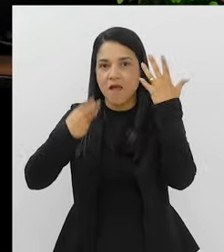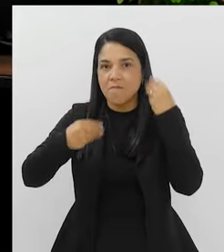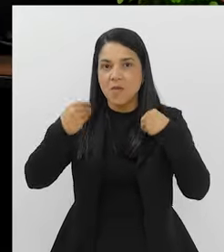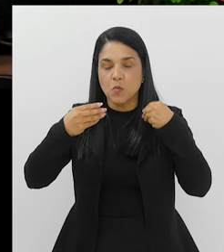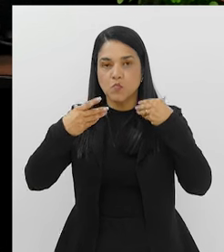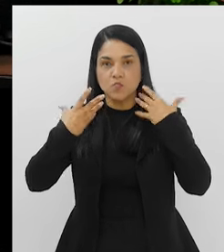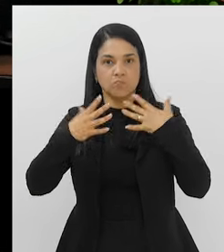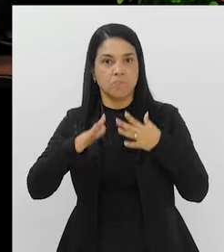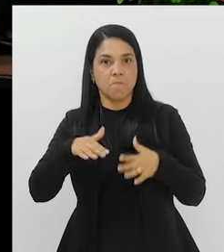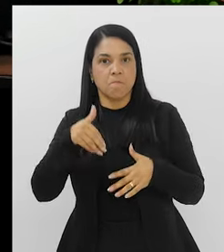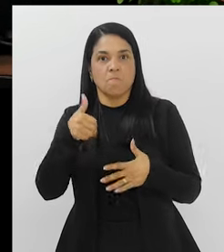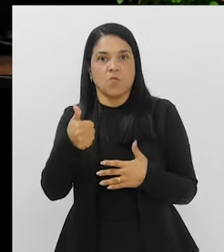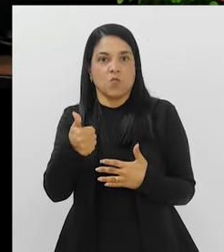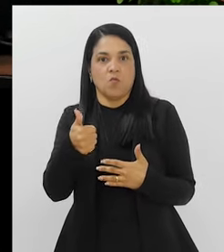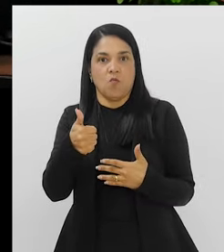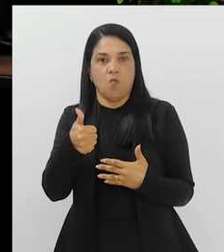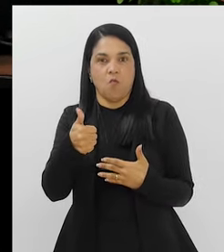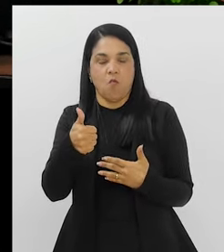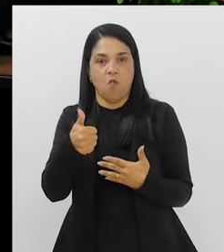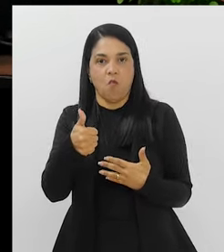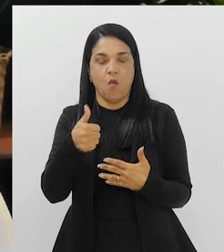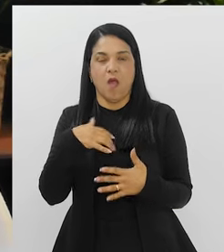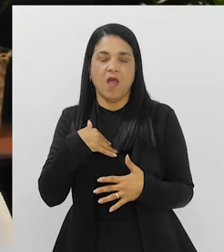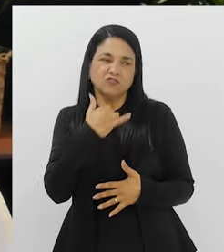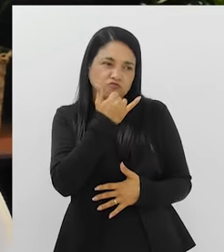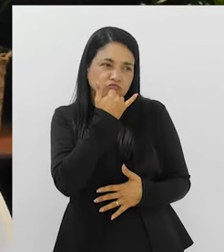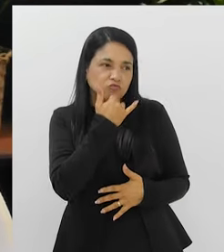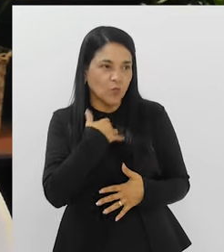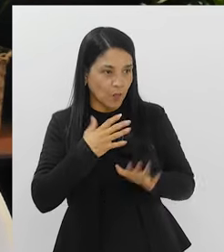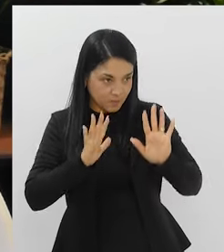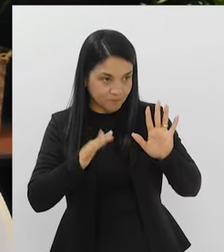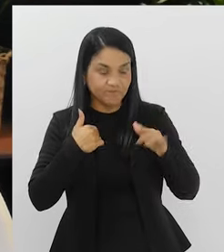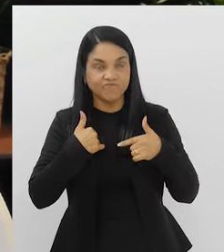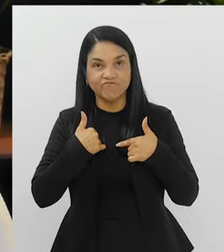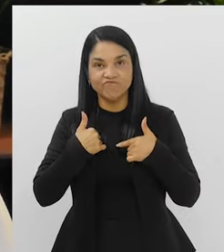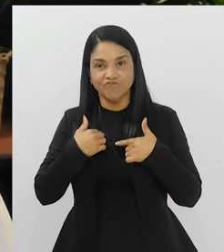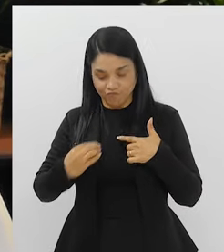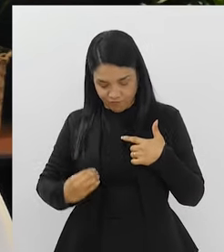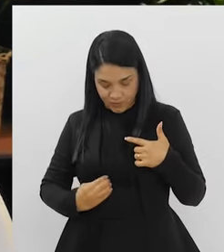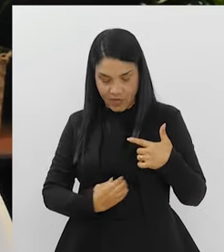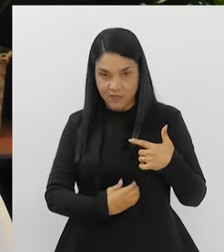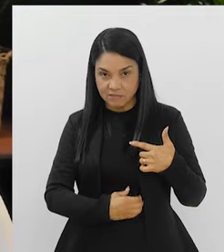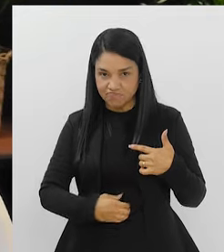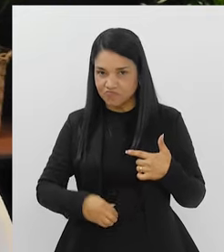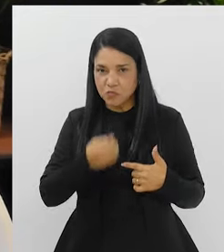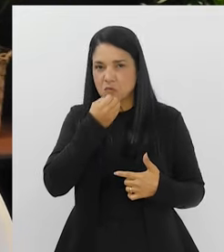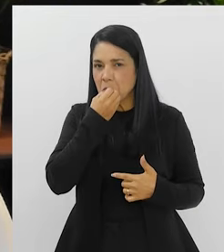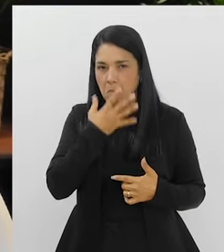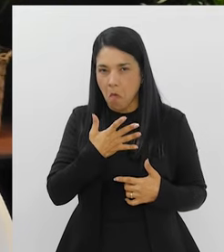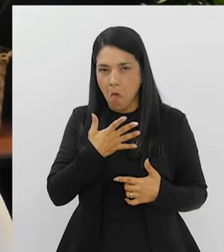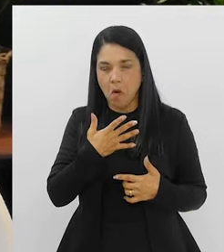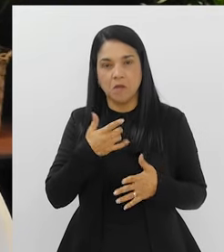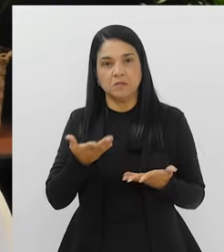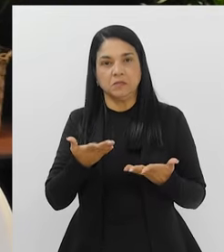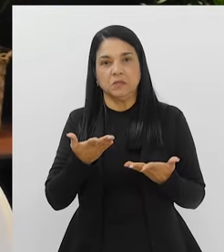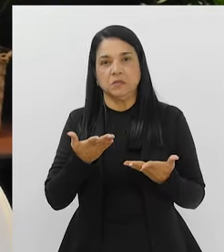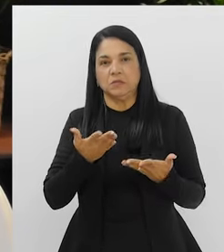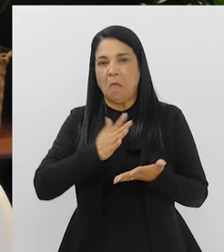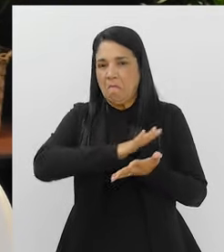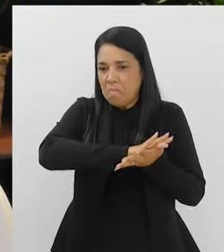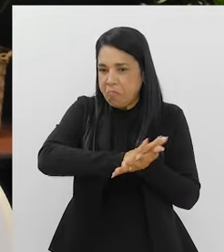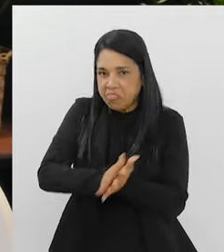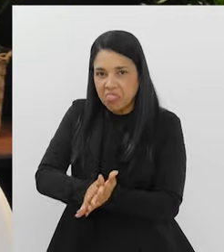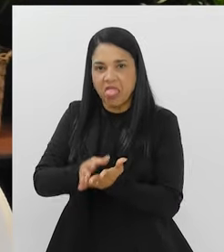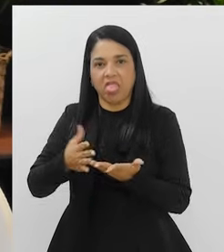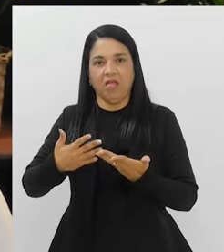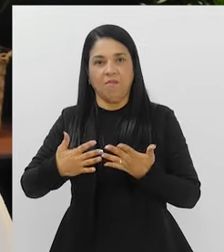melhoram. E como é que eu descubro que eu tenho, minha flora intestinal não está boa, eu matei minha